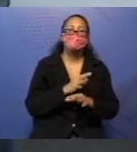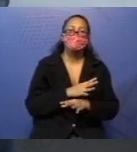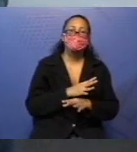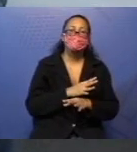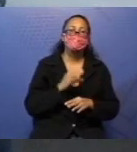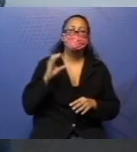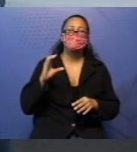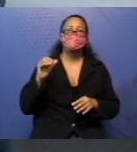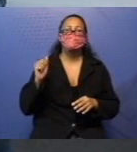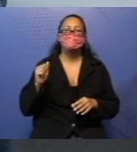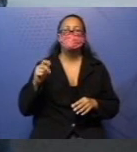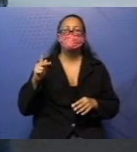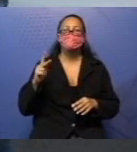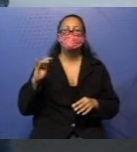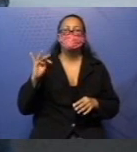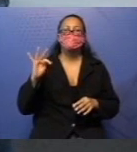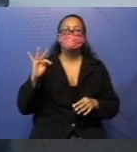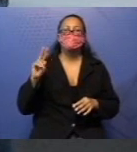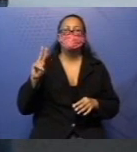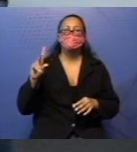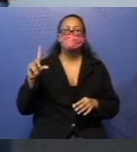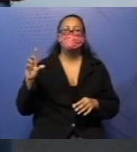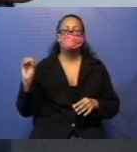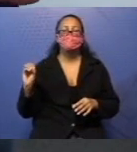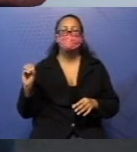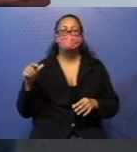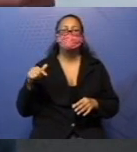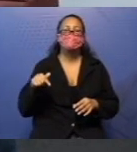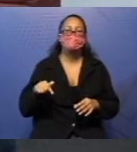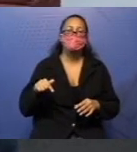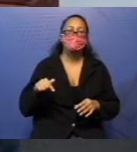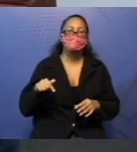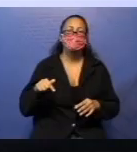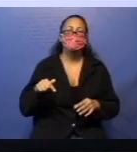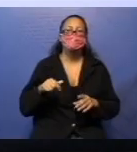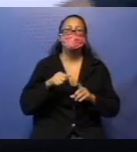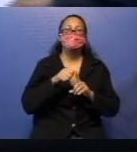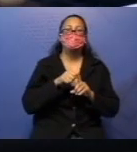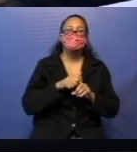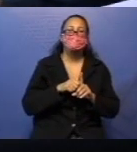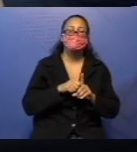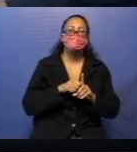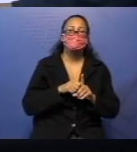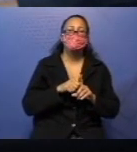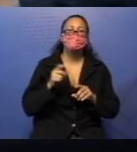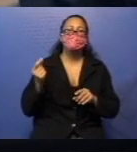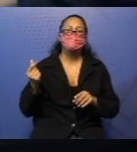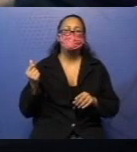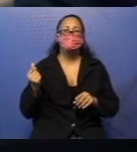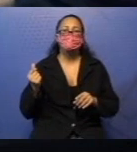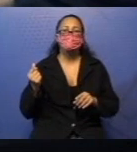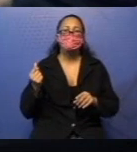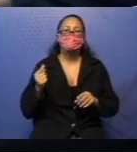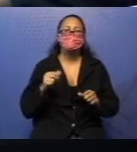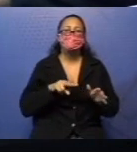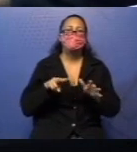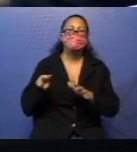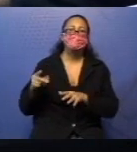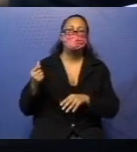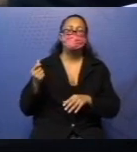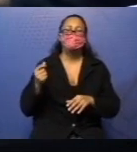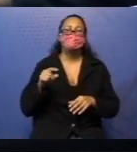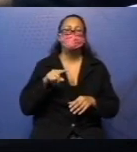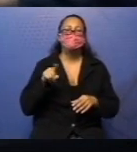7, que é o semanada. Mesada ou semanada. Vocês vão fazer as atividades das